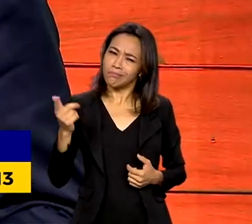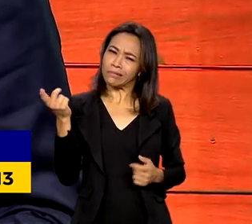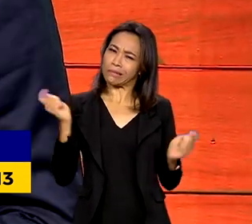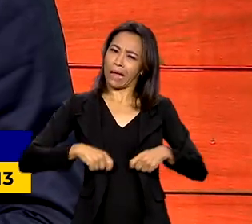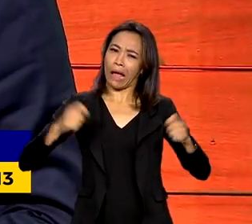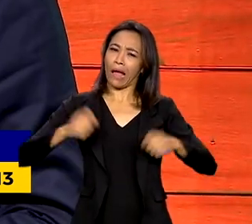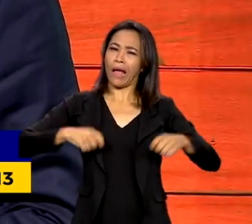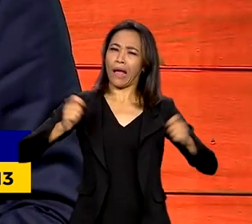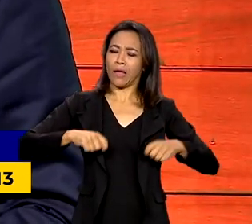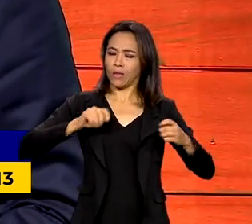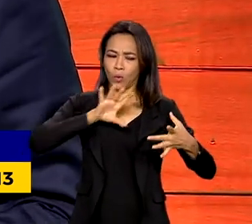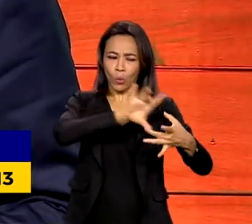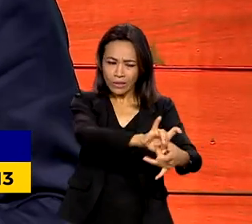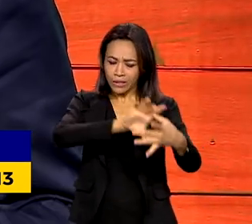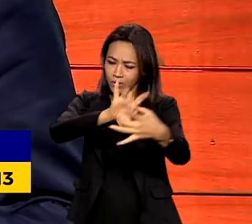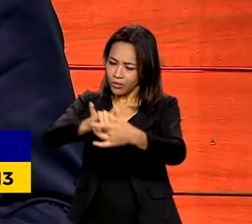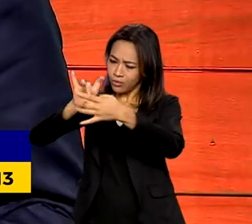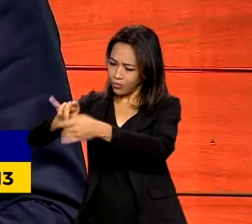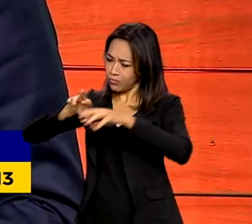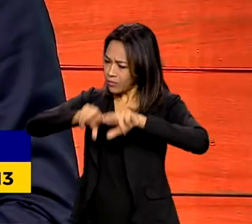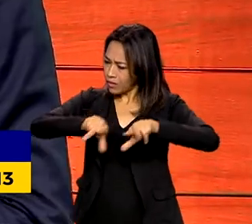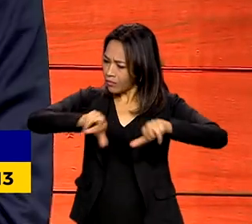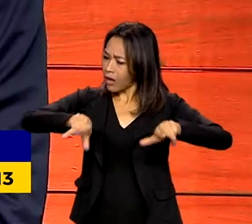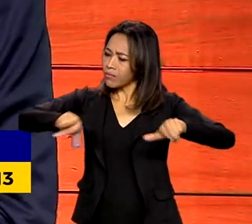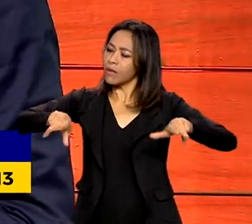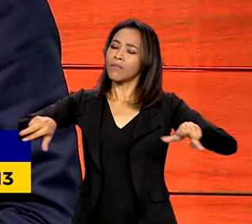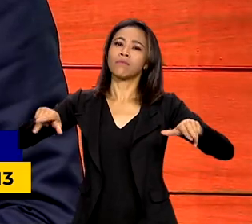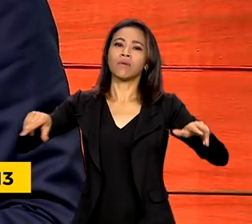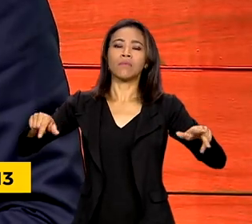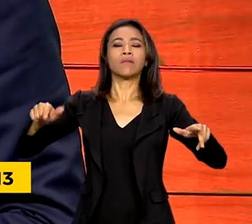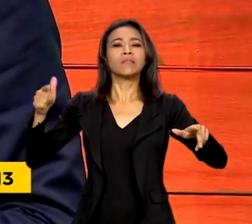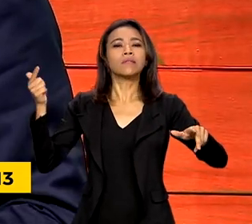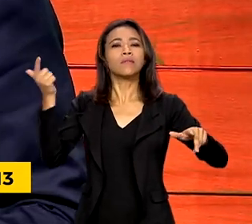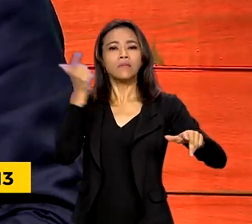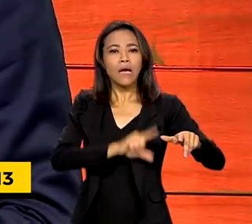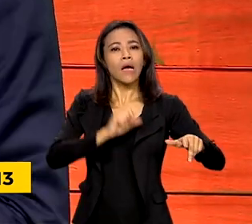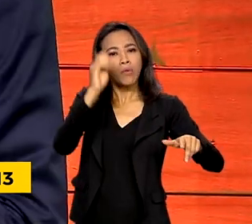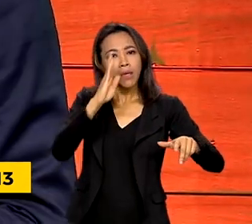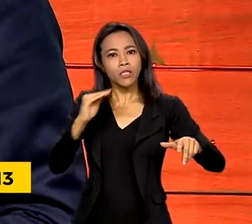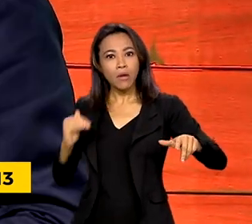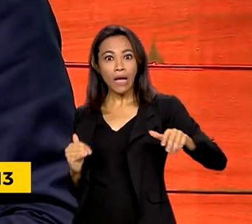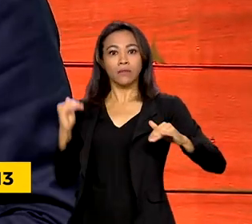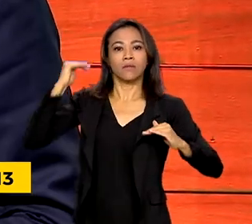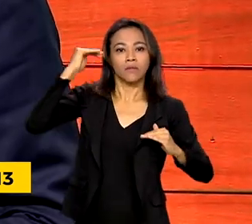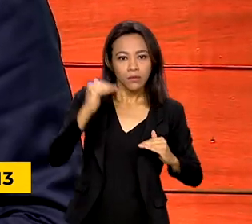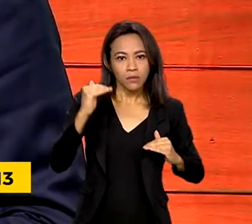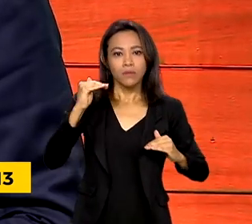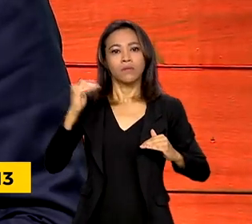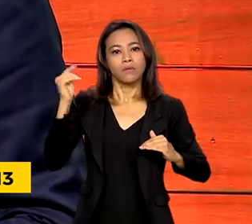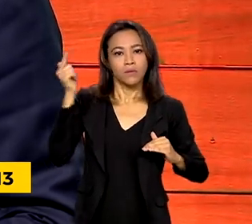bastante adverso, nós temos tudo para sairmos na frente no próximo ciclo de expansão.